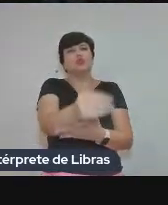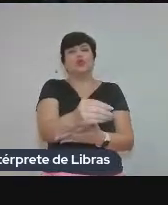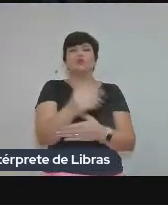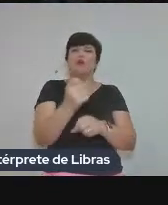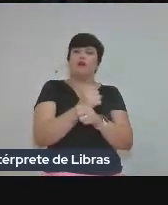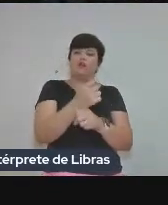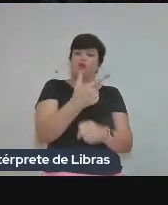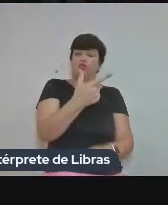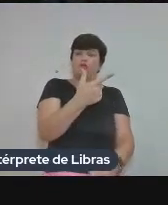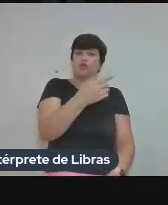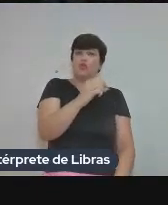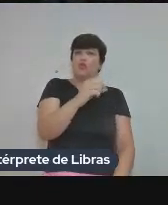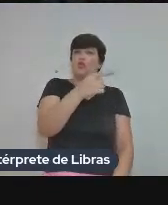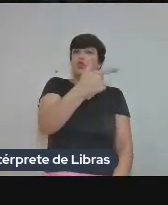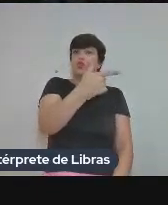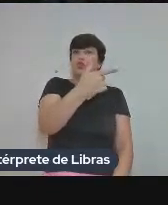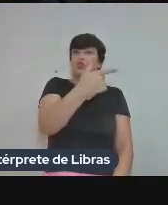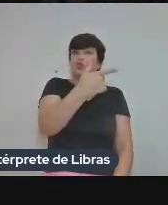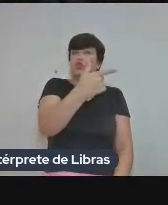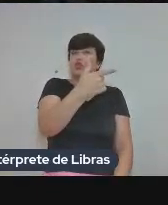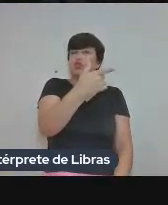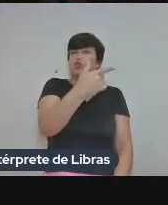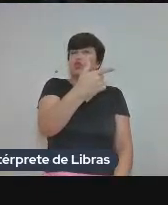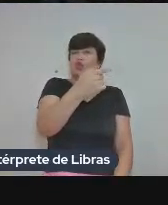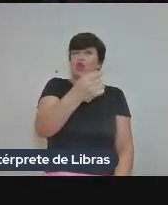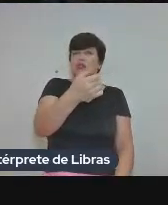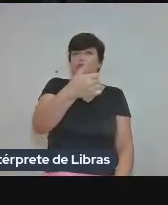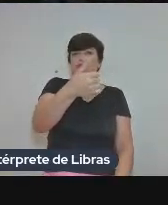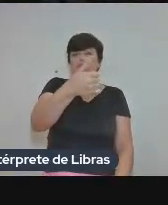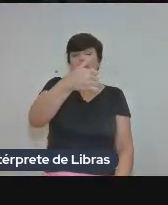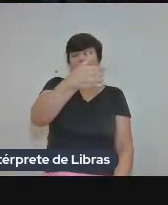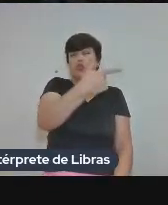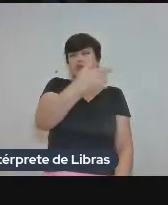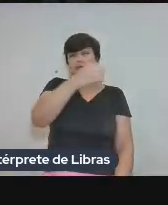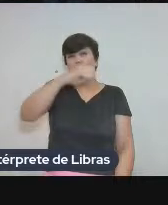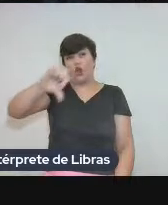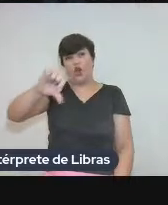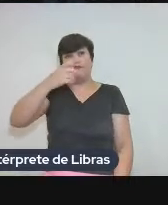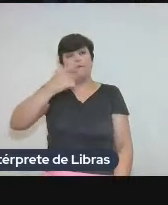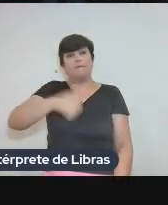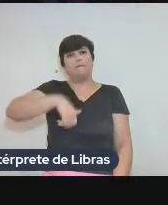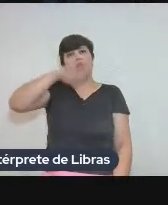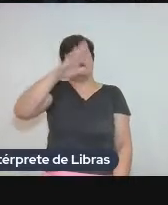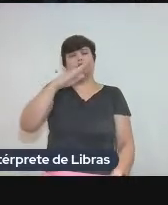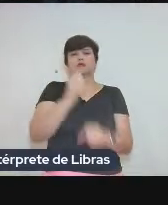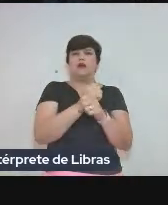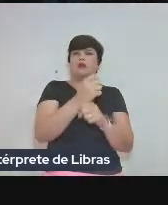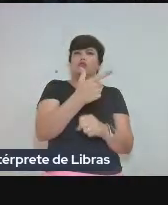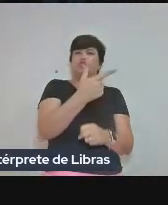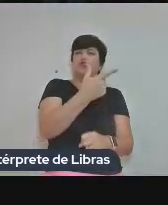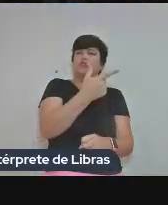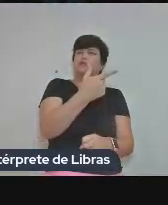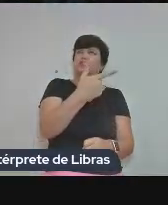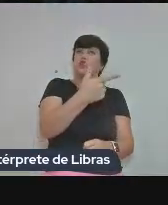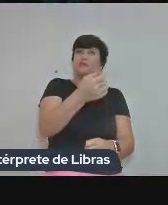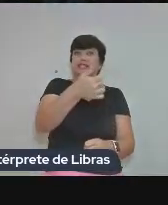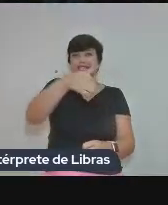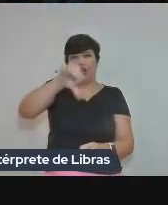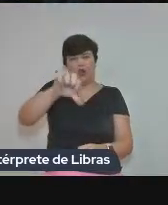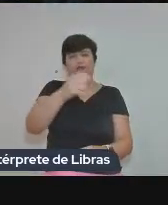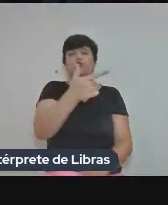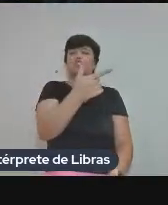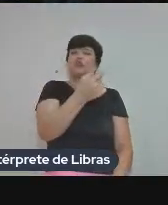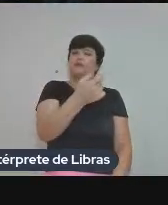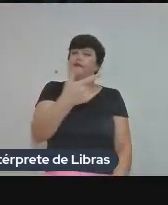de 2009, foi o ano recorde, recebeu o maior número de solicitações. No ano de 2020 e 2021, teve uma queda bem